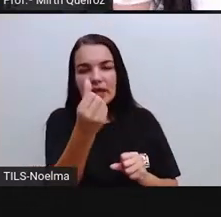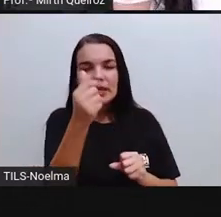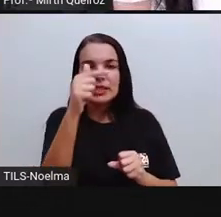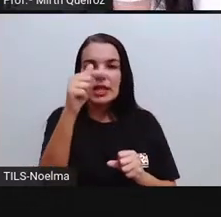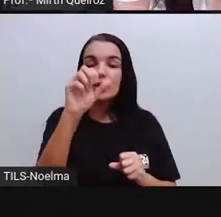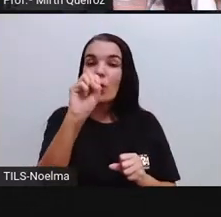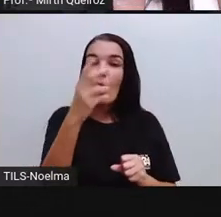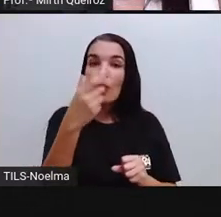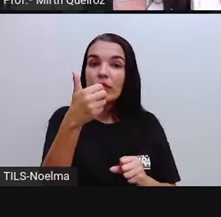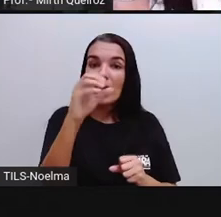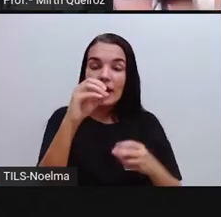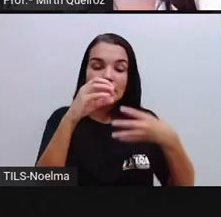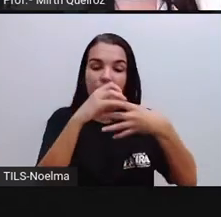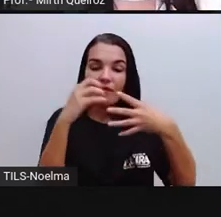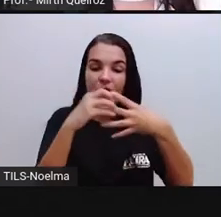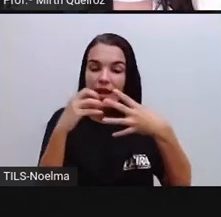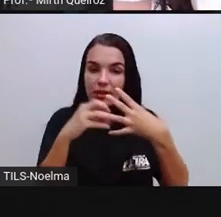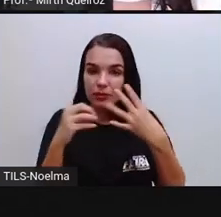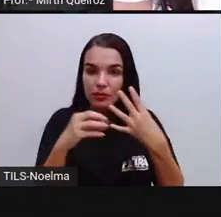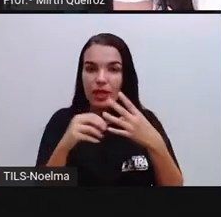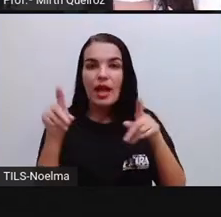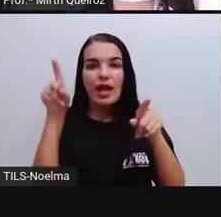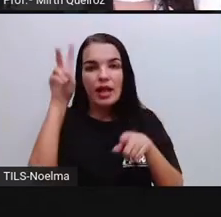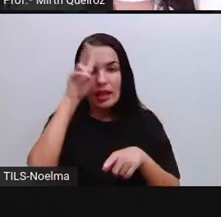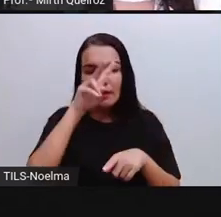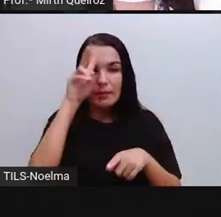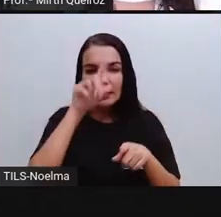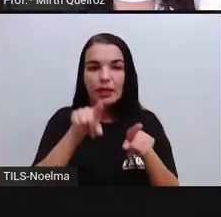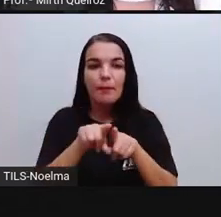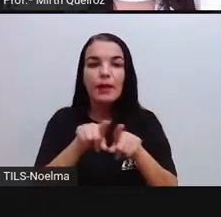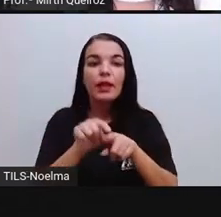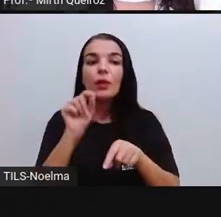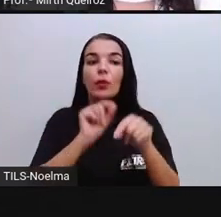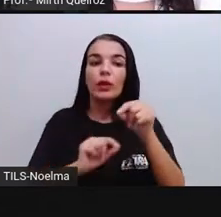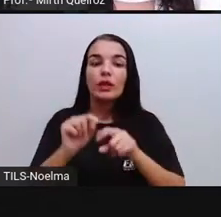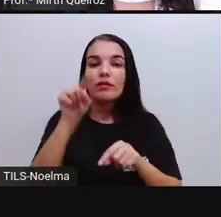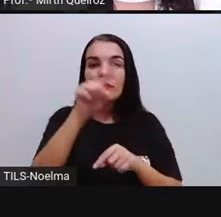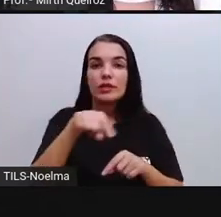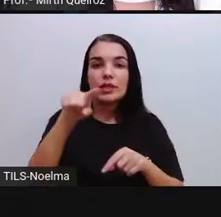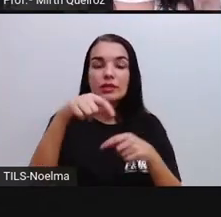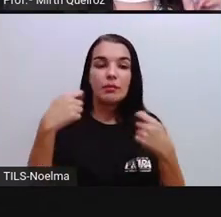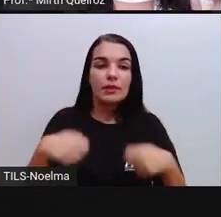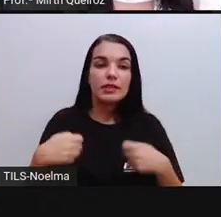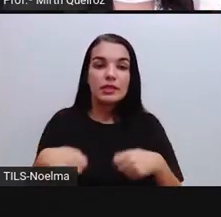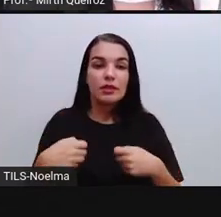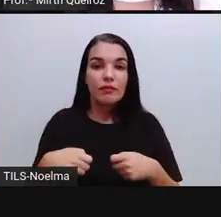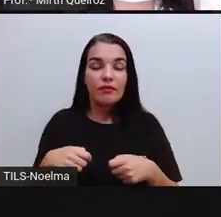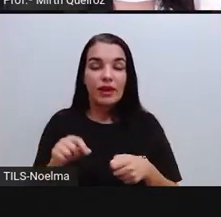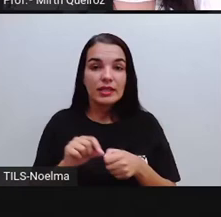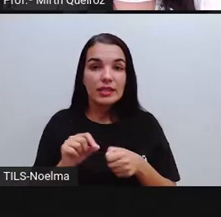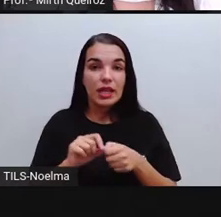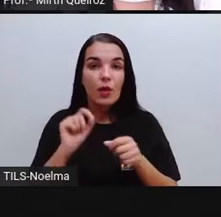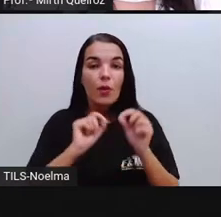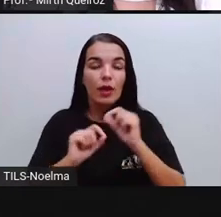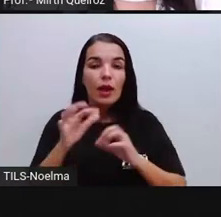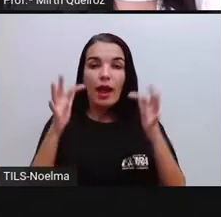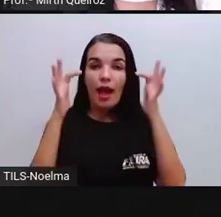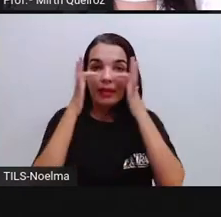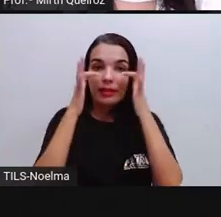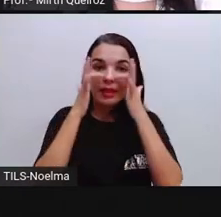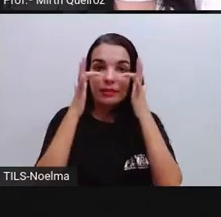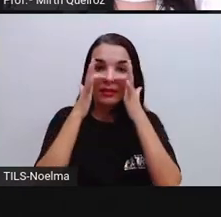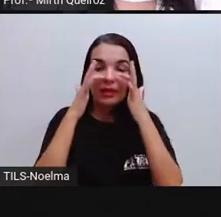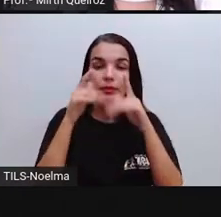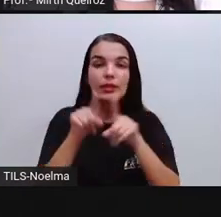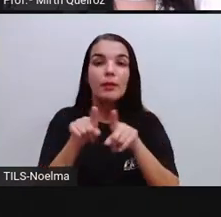né? E que a gente também teria que se atenar em relação à